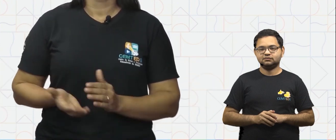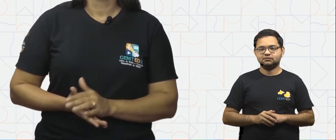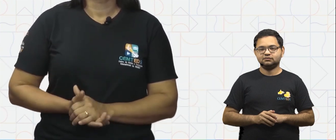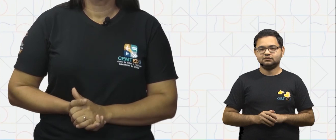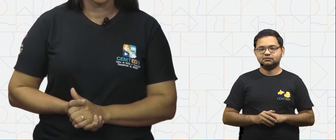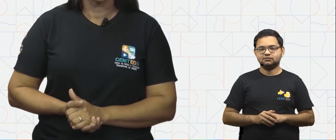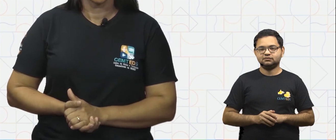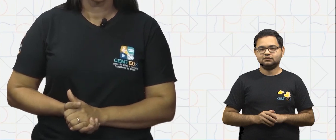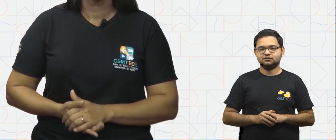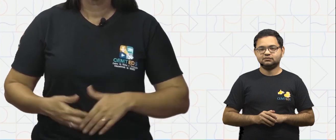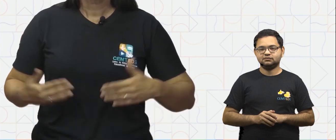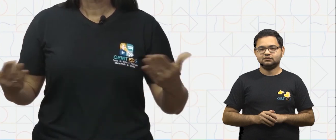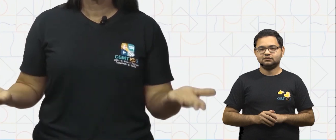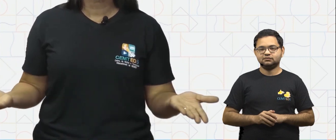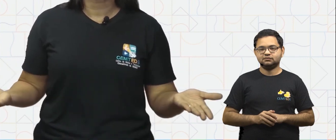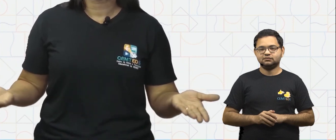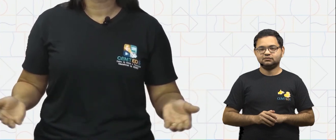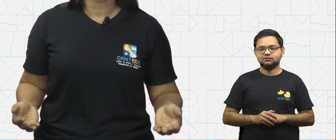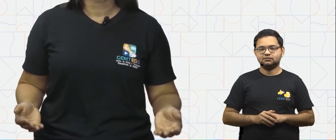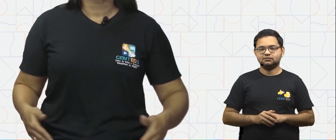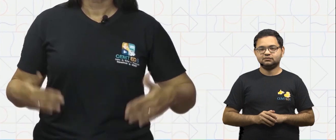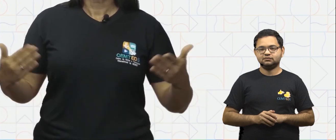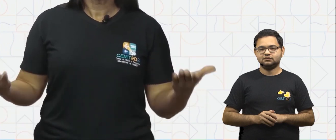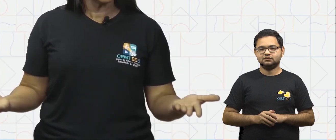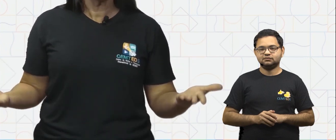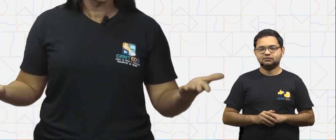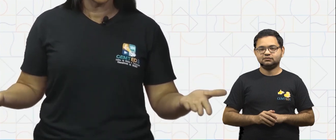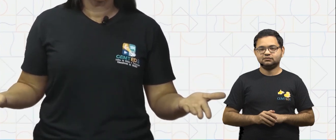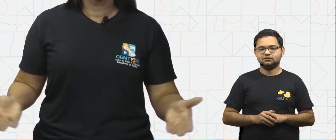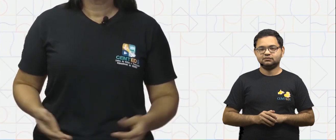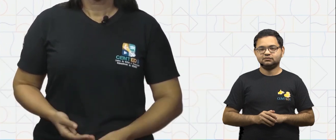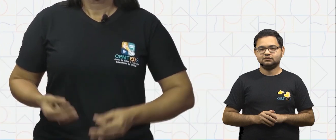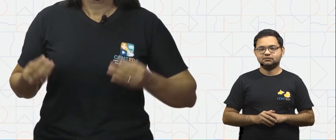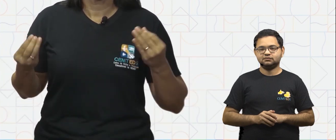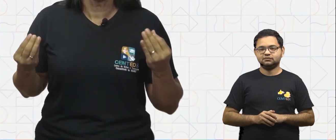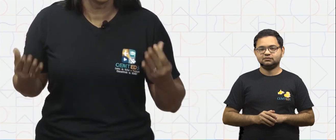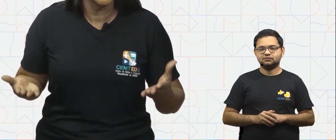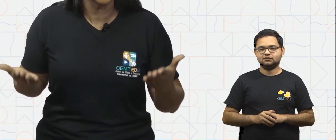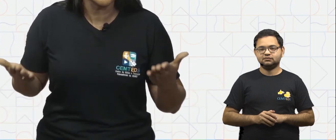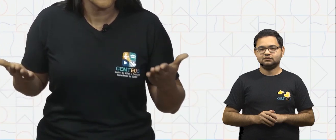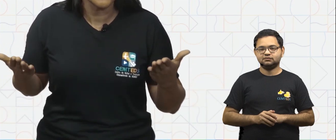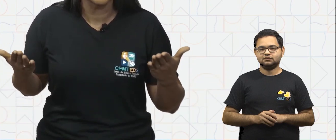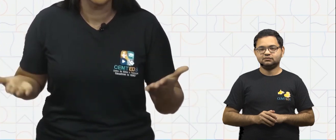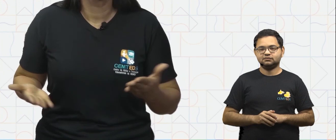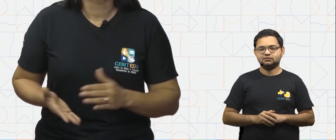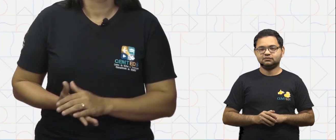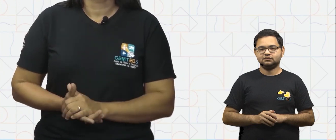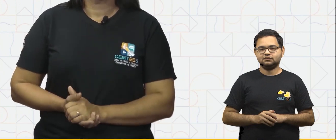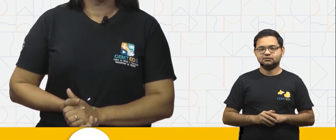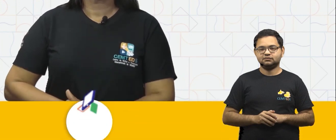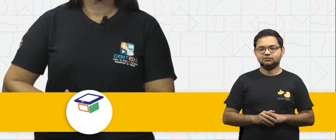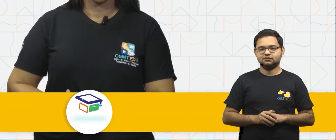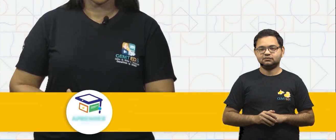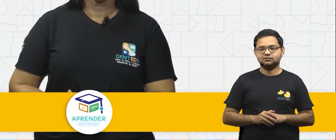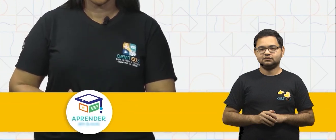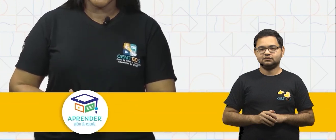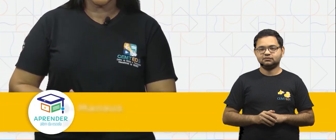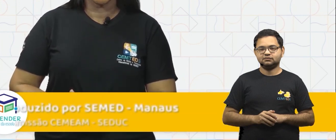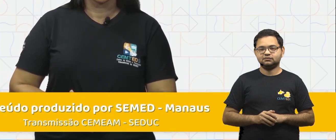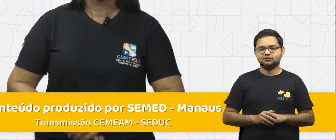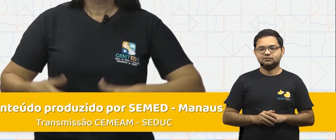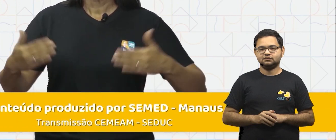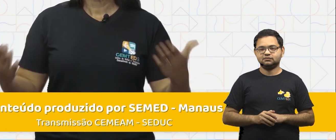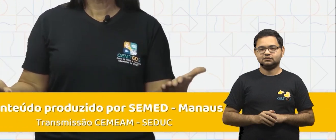depois dos dois pontos são chamados de minutos. É muito importante você saber